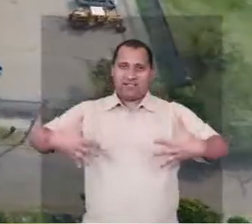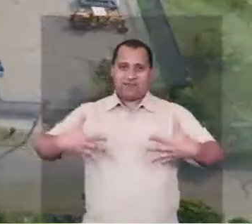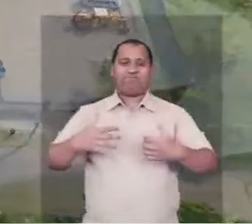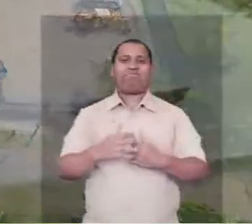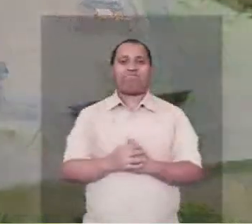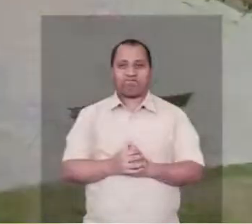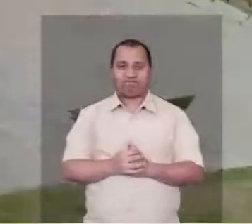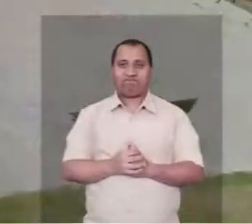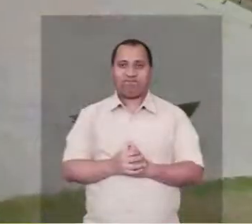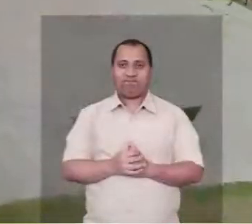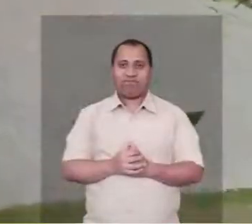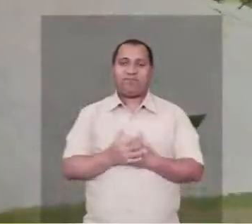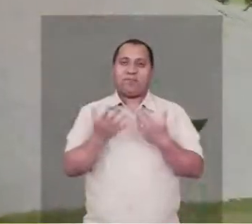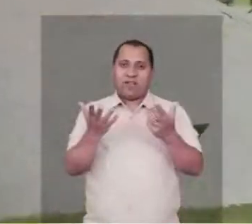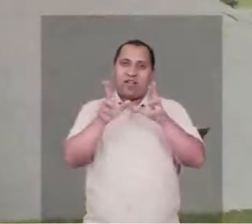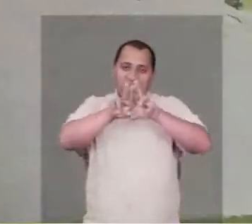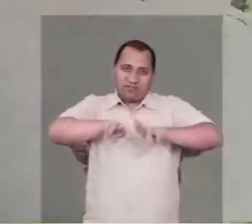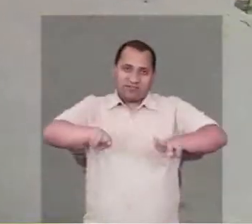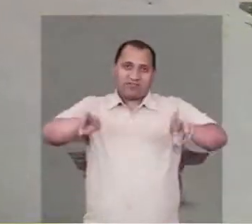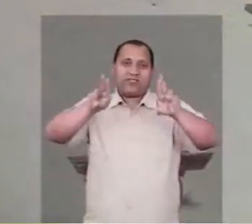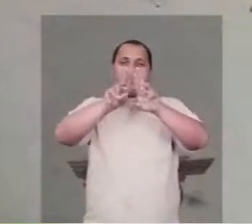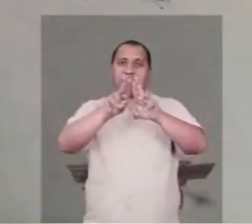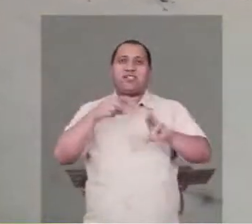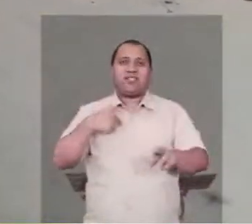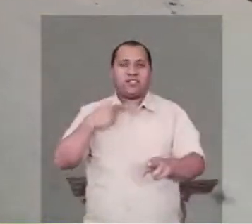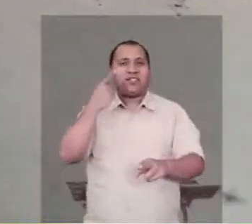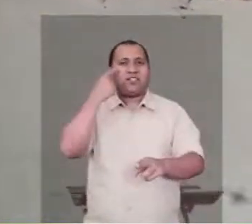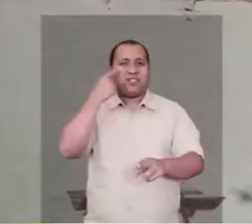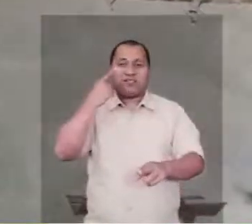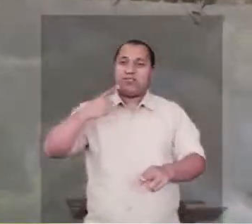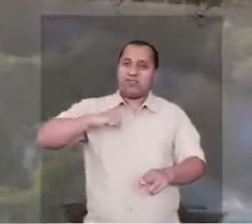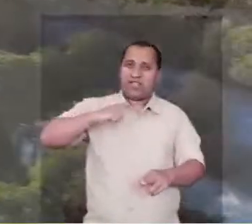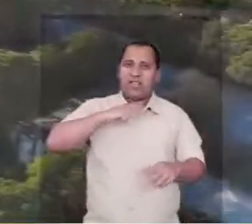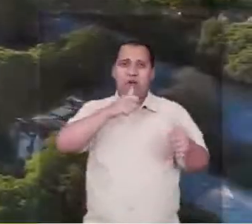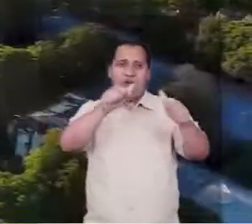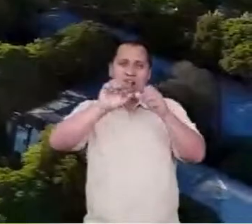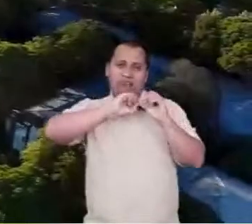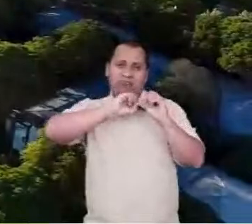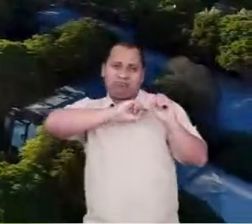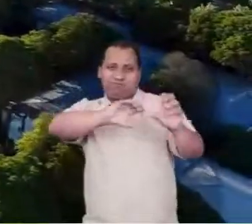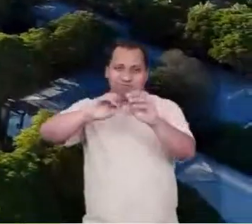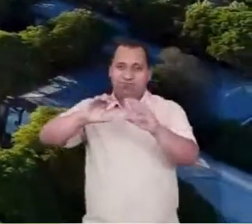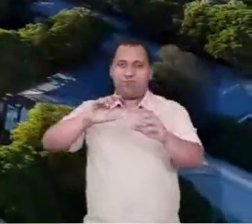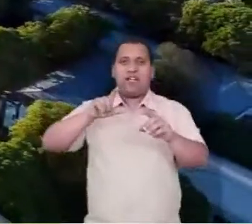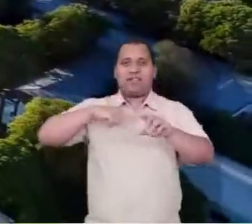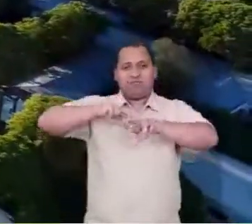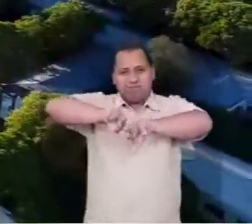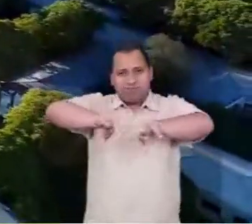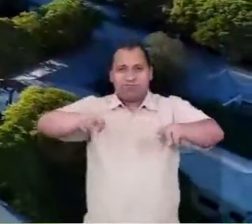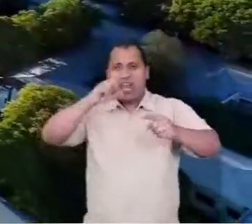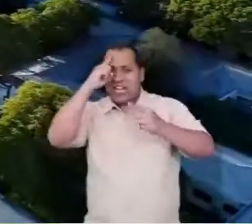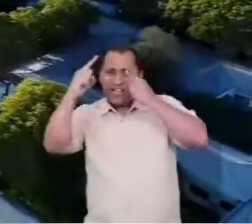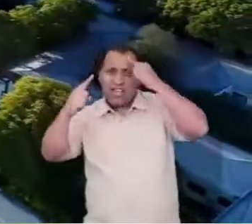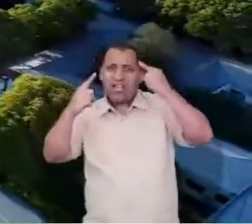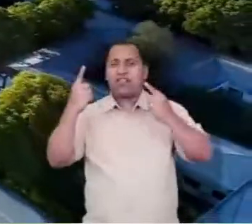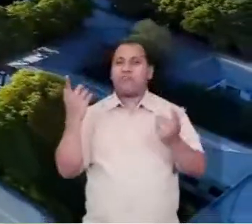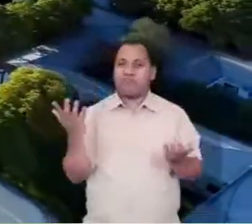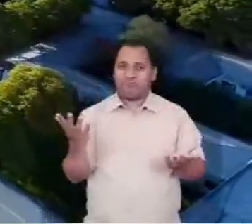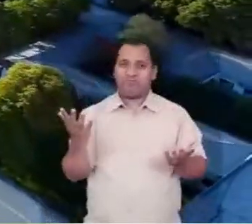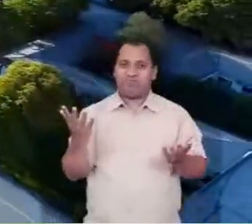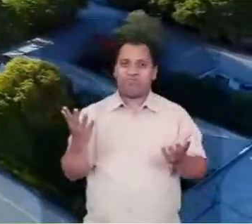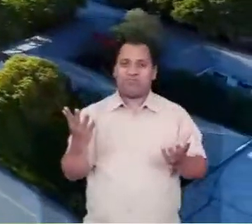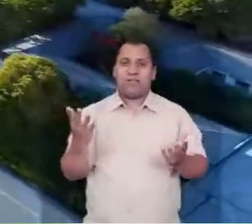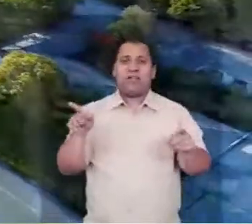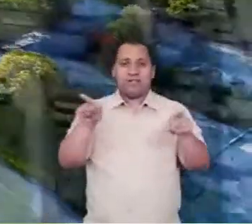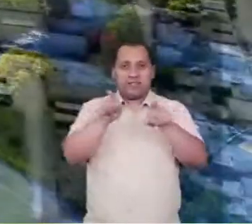e na extensão. Uma universidade que se destaca por sua qualidade de ensino, diversidade de ideias e